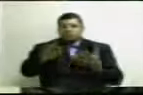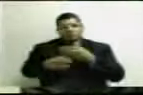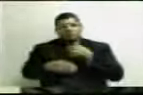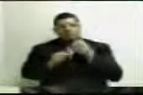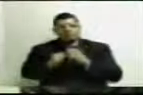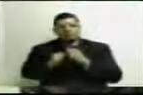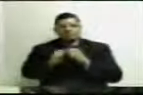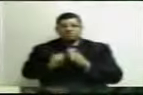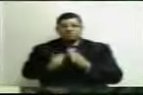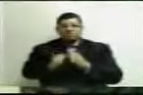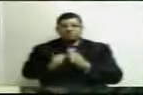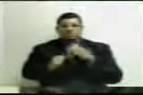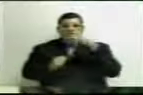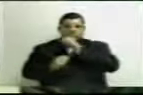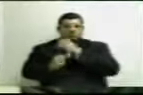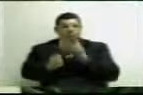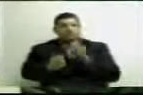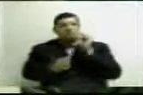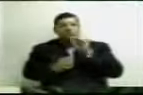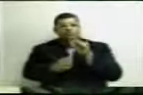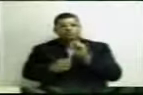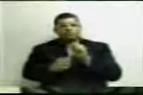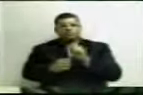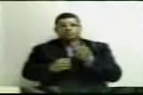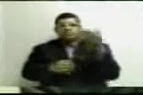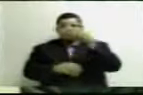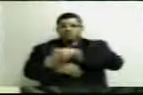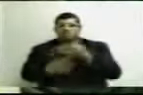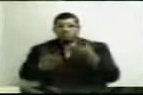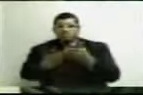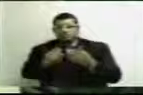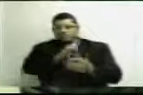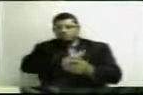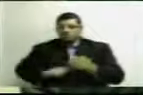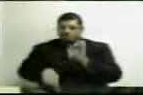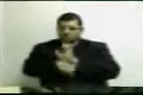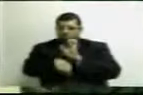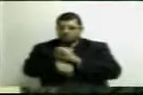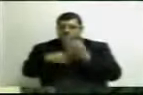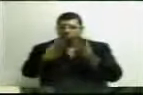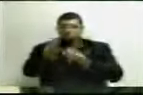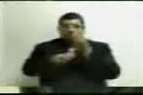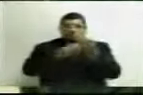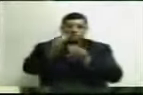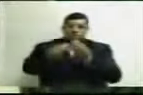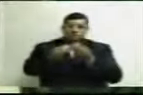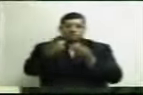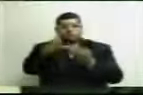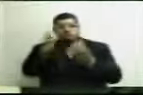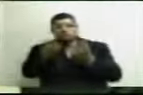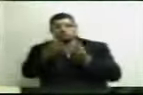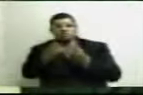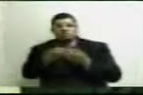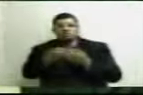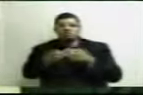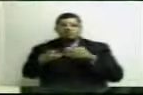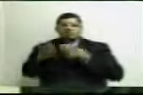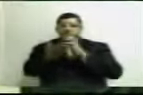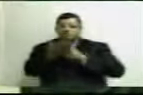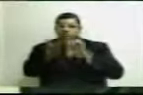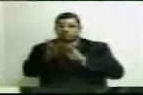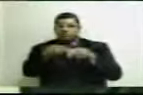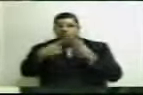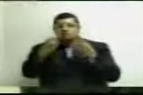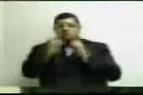Rota. E a gente possa, de uma vez por todas, encaminhar ao governo do Estado, com ou sem a quiescência da Secretaria da